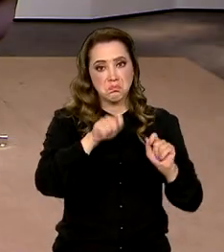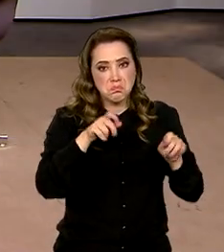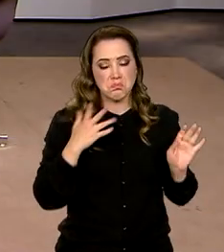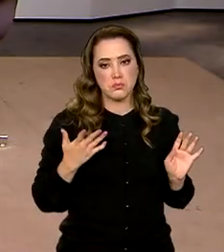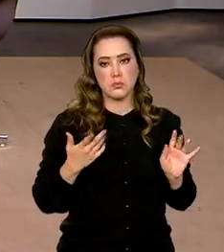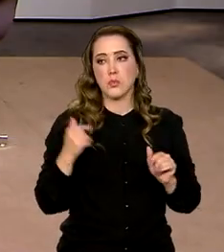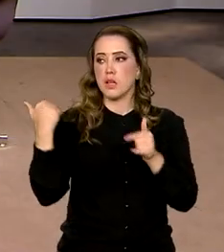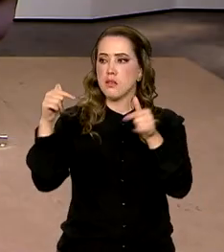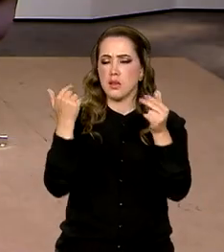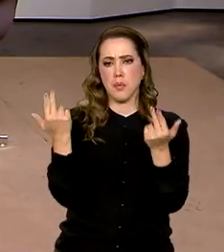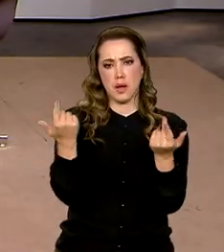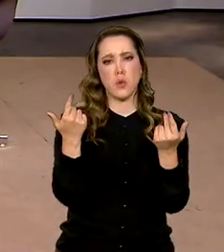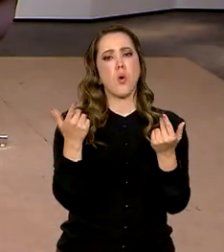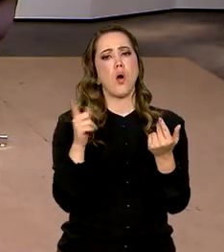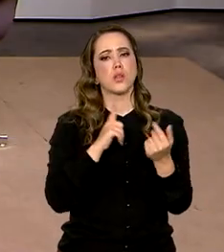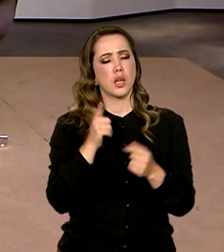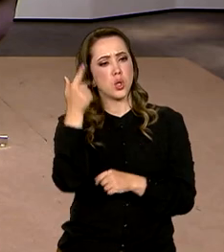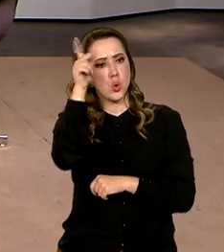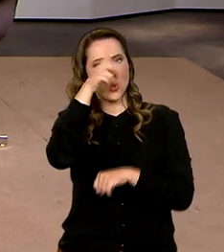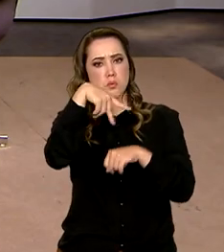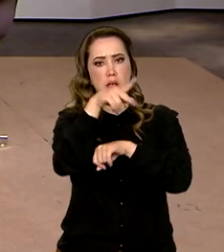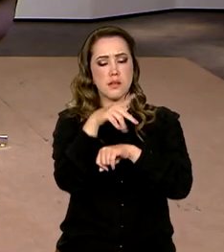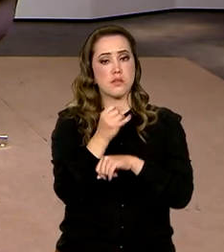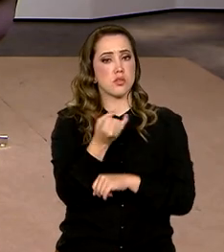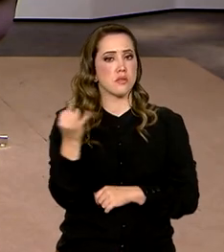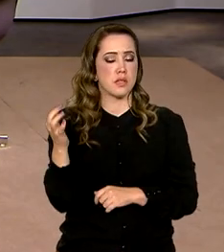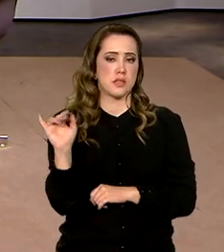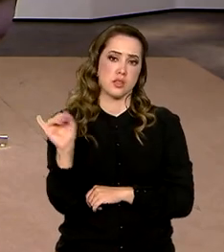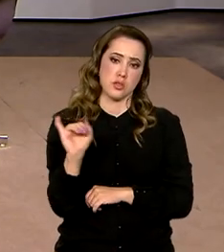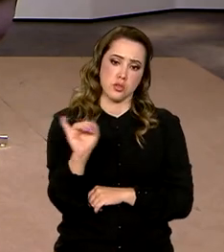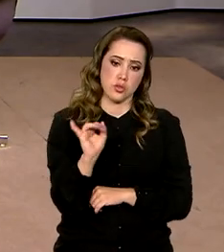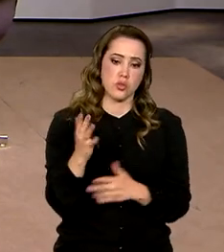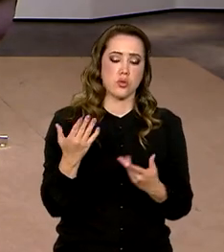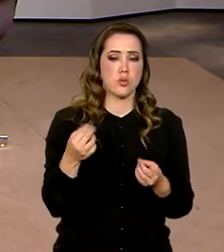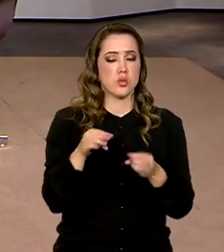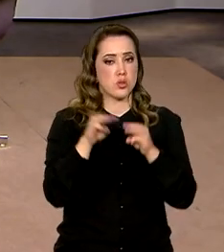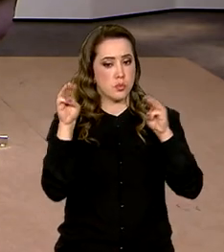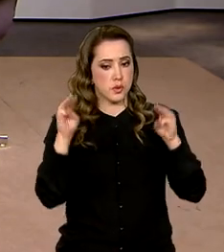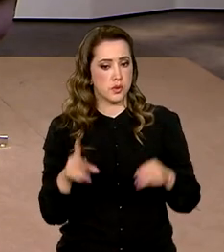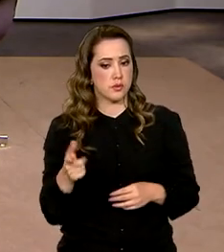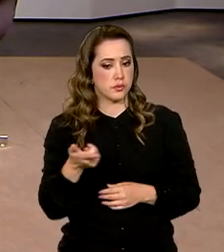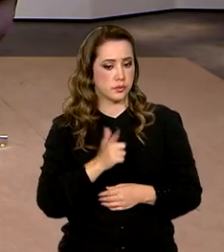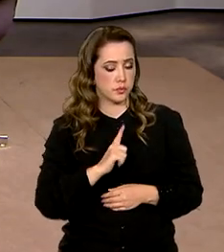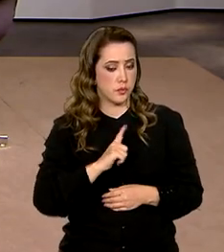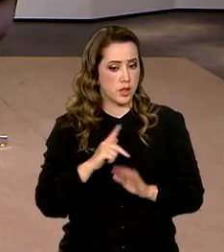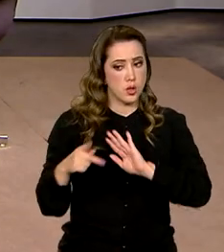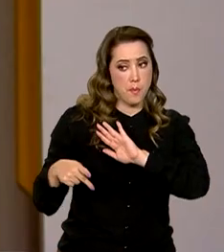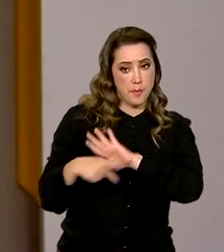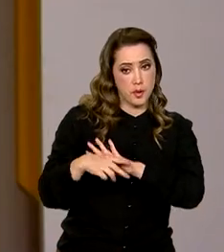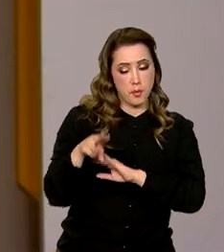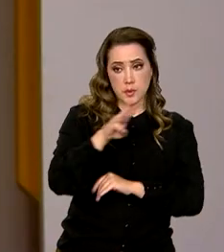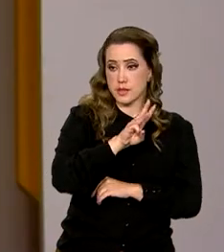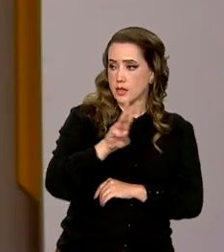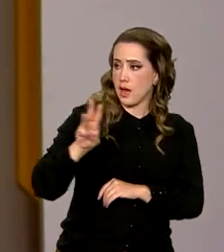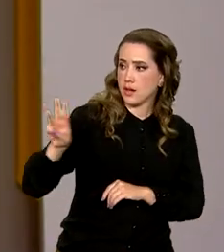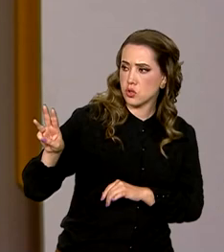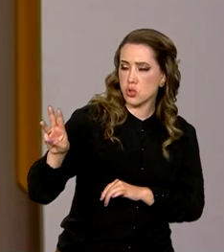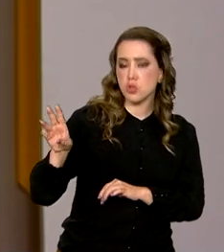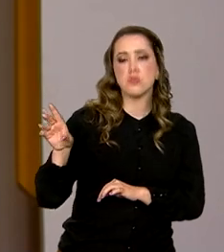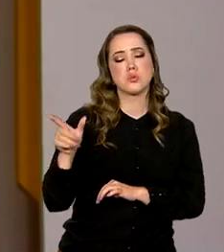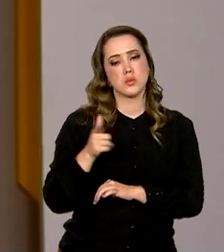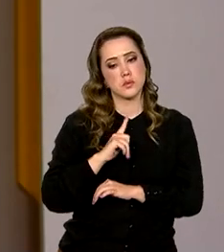tipo já existe em vários outros países, várias instituições museológicas têm a sua própria